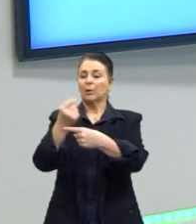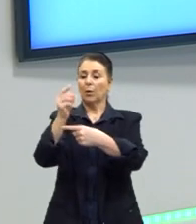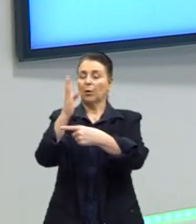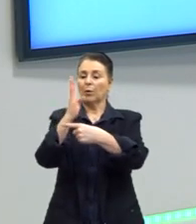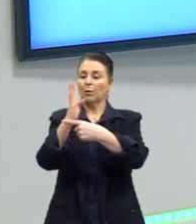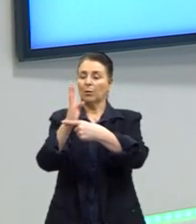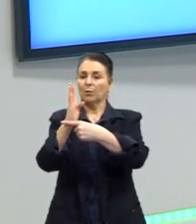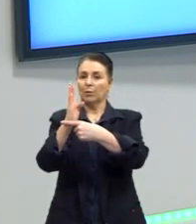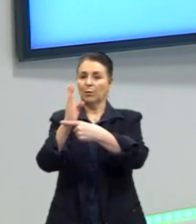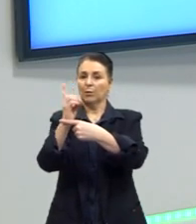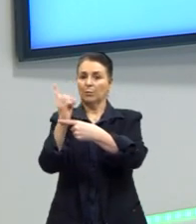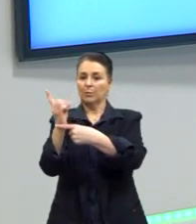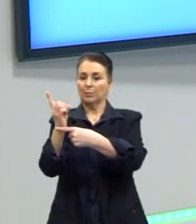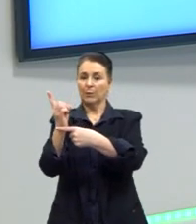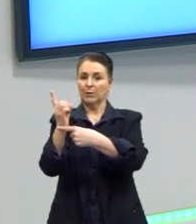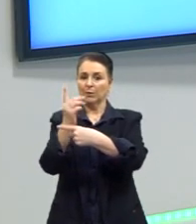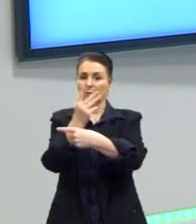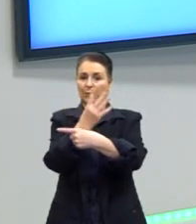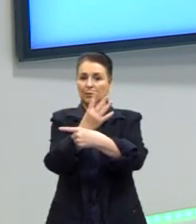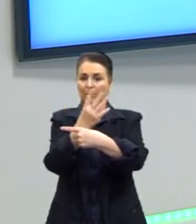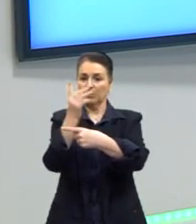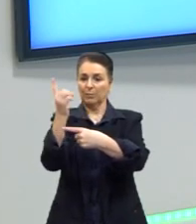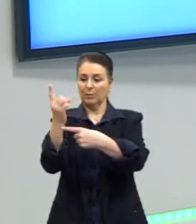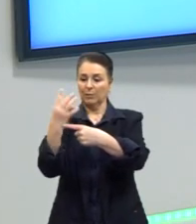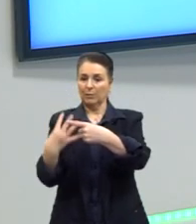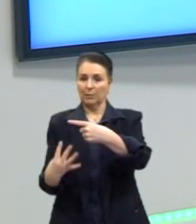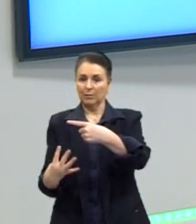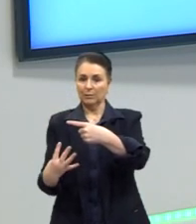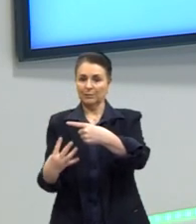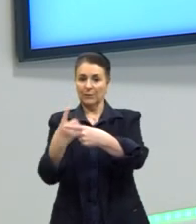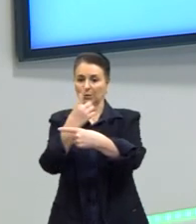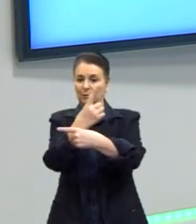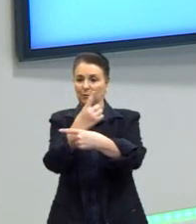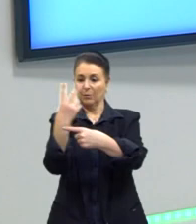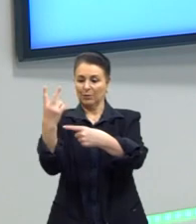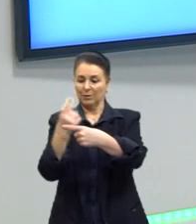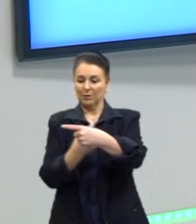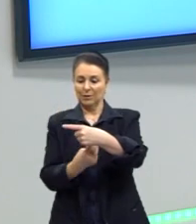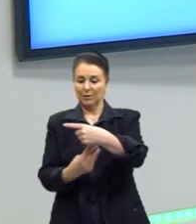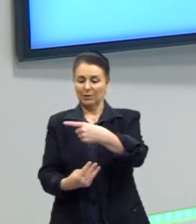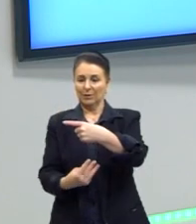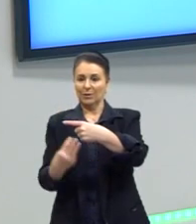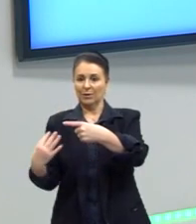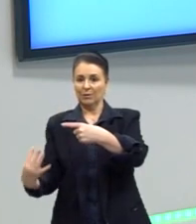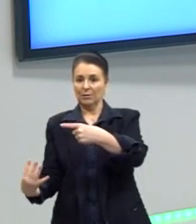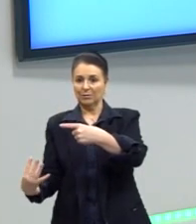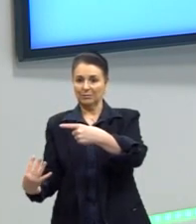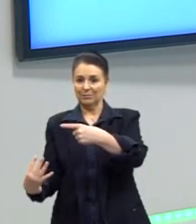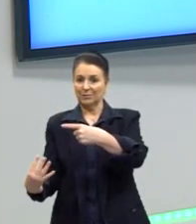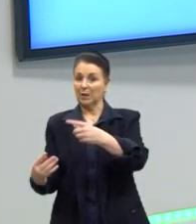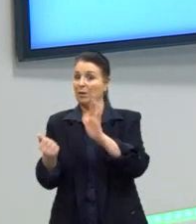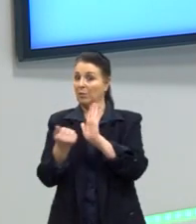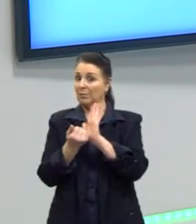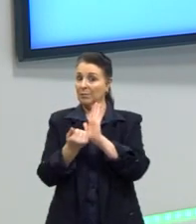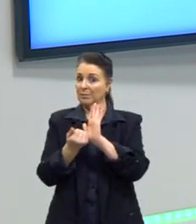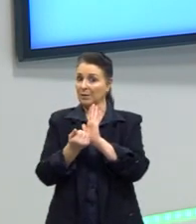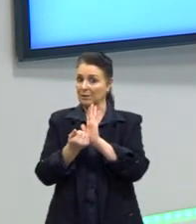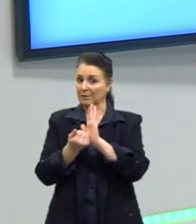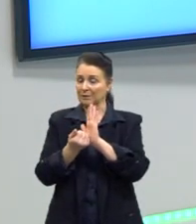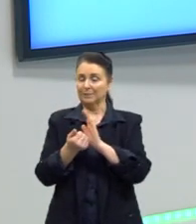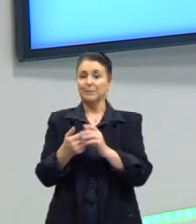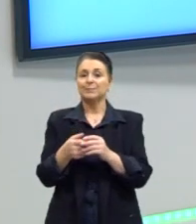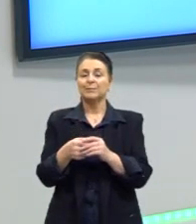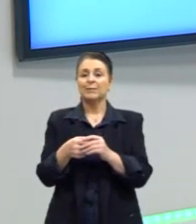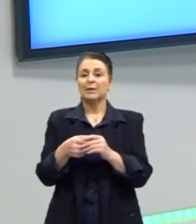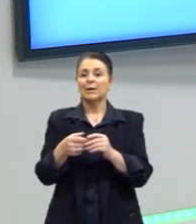então, a gente não marca nenhum pontinho no segundo e no terceiro, porque aí não caracteriza a nossa função. Então, é importante